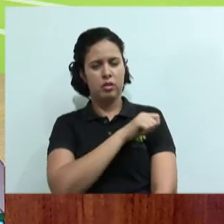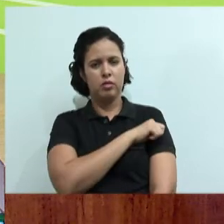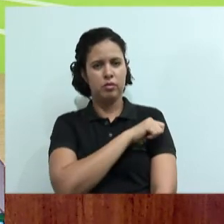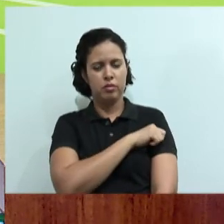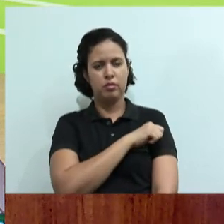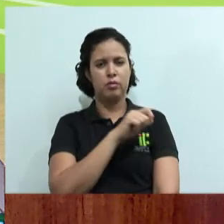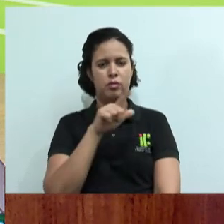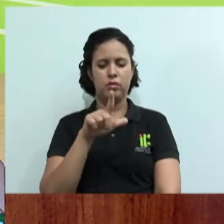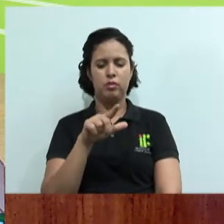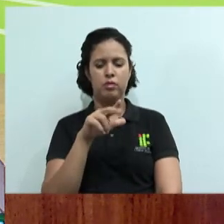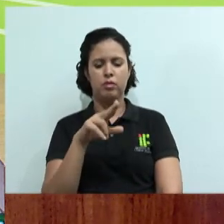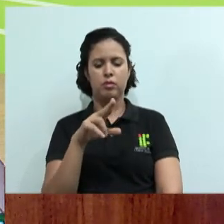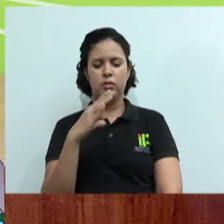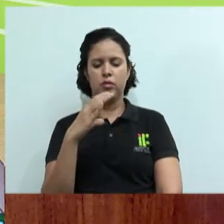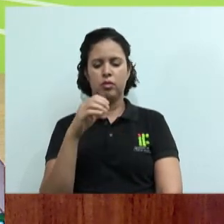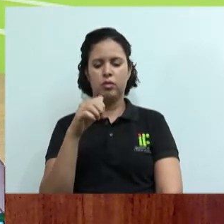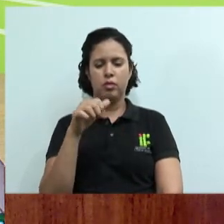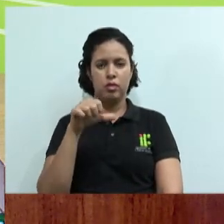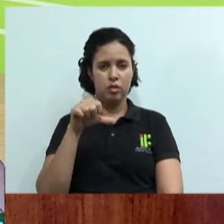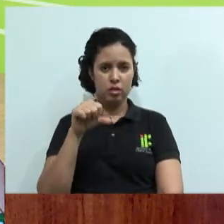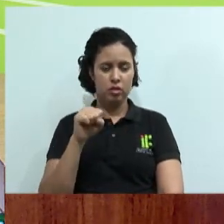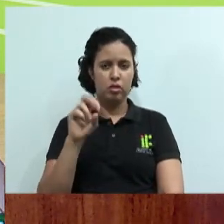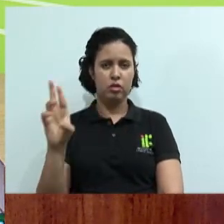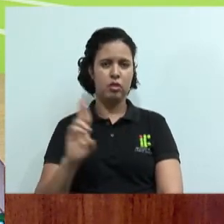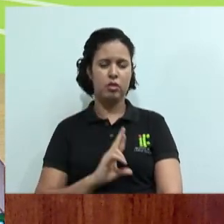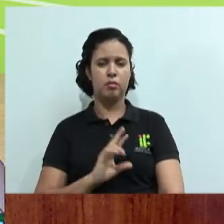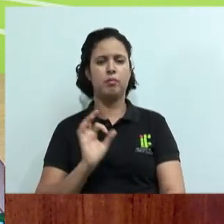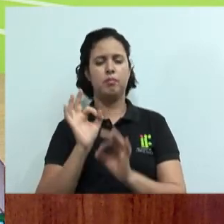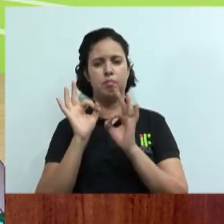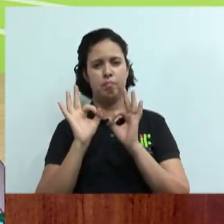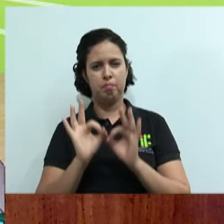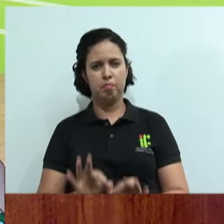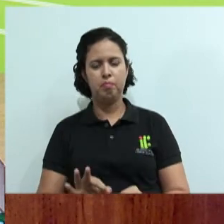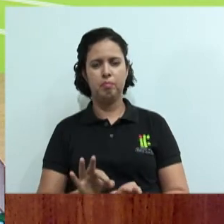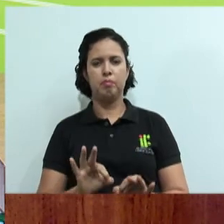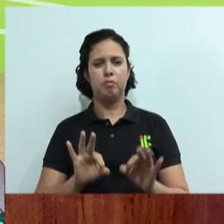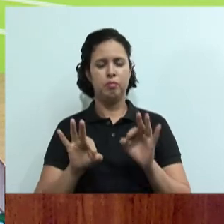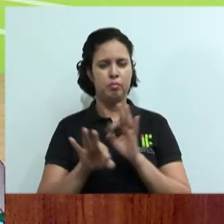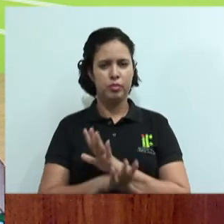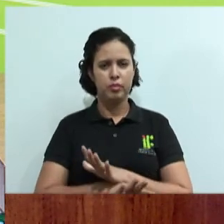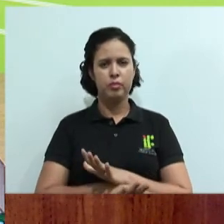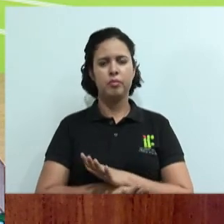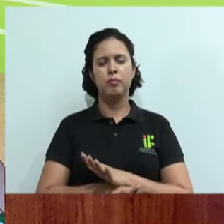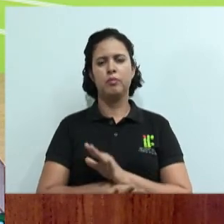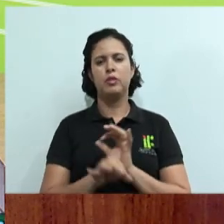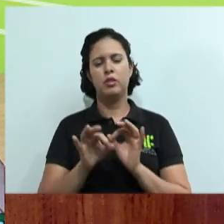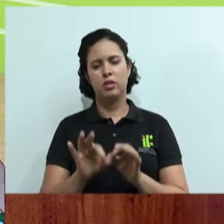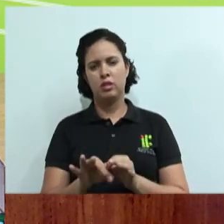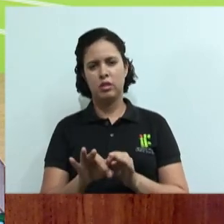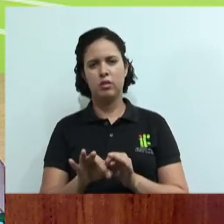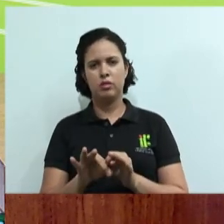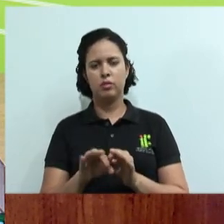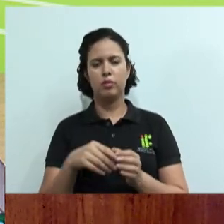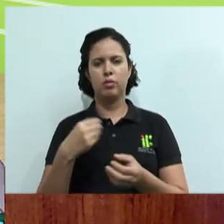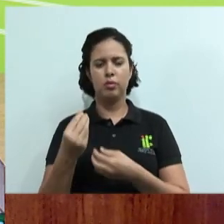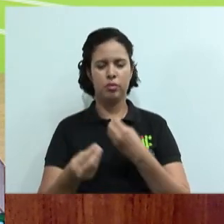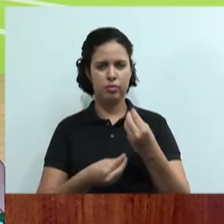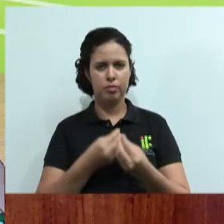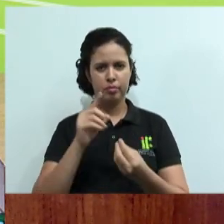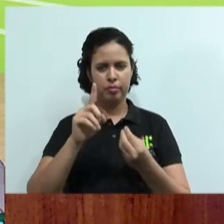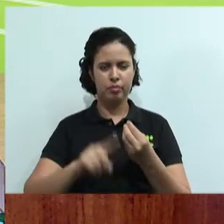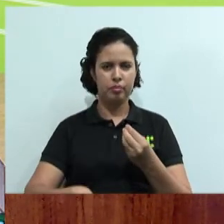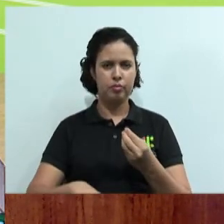lembro agora qual é o município, mas olha, uma resposta muito bem completa, exatamente sobre como é, né?